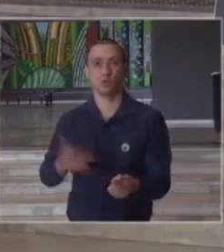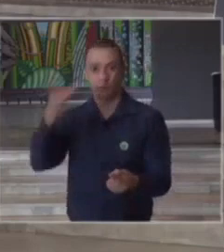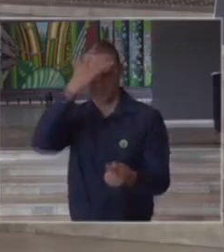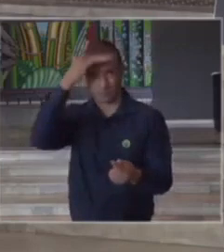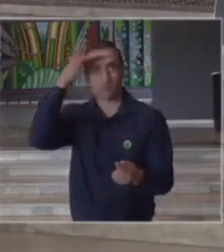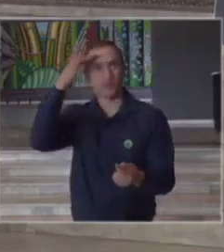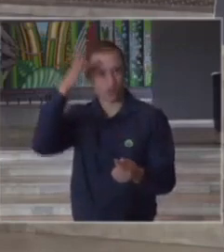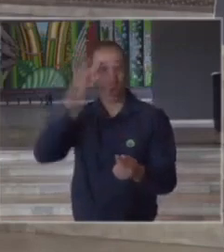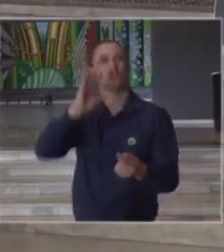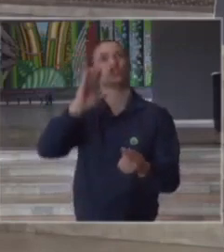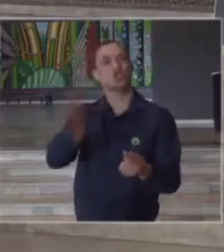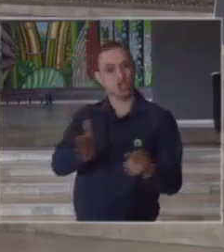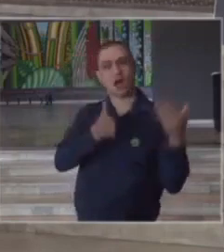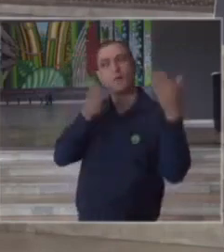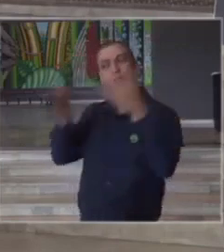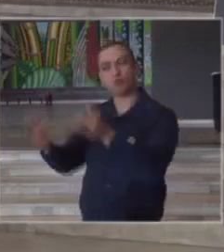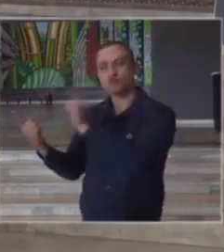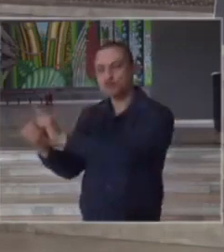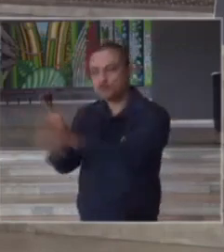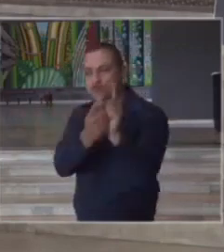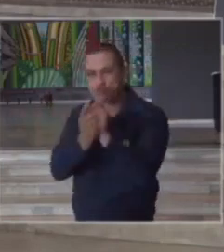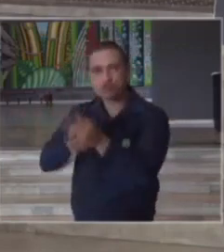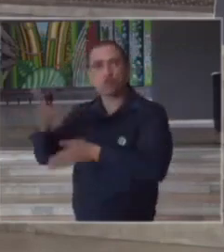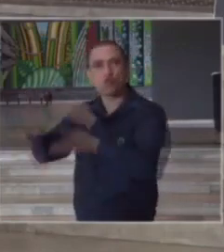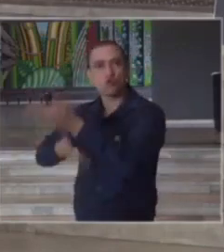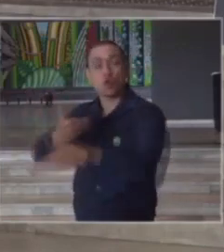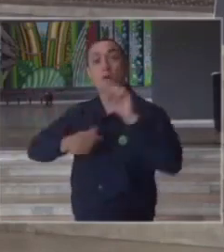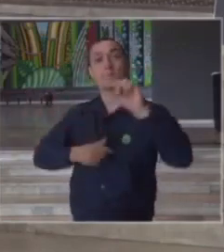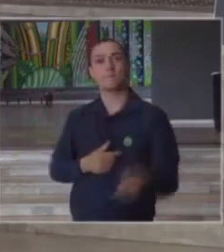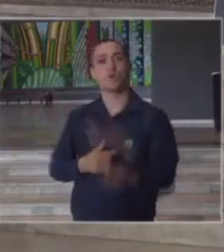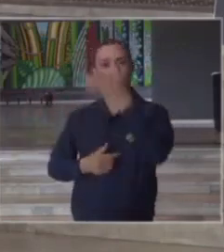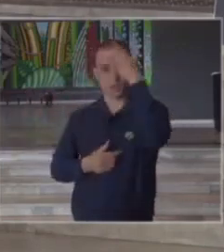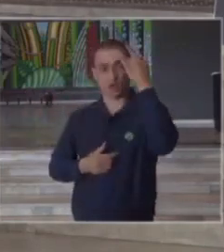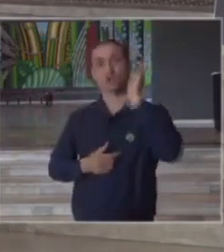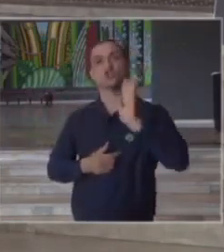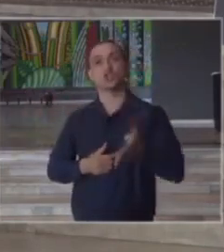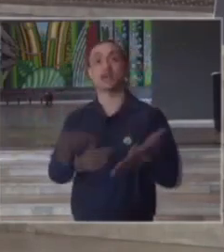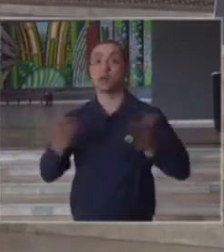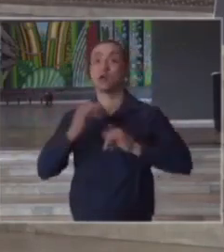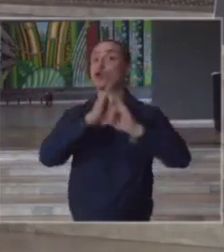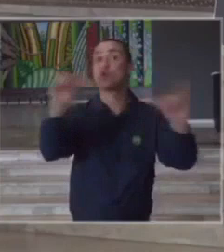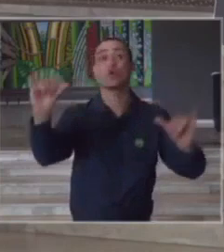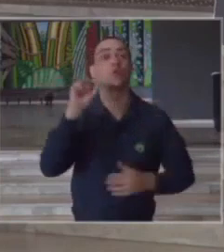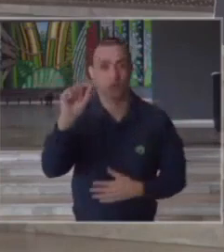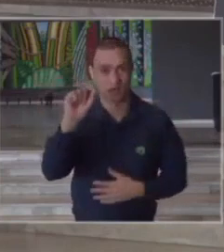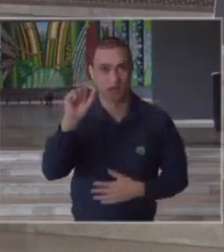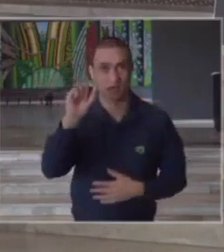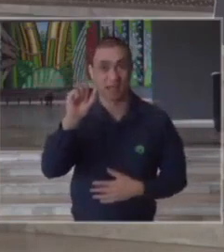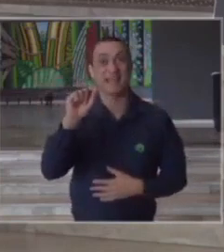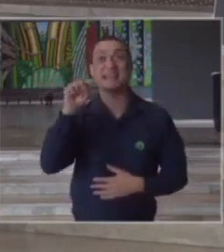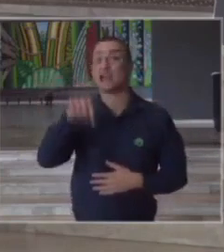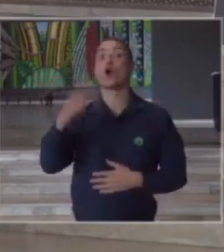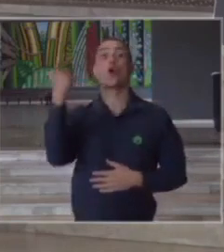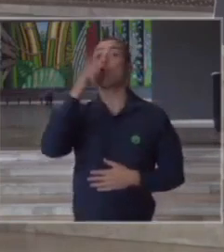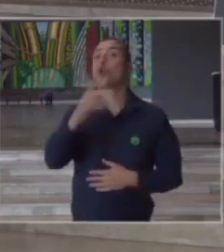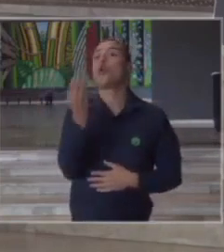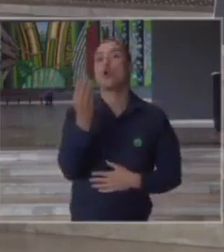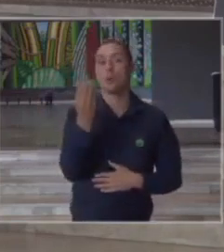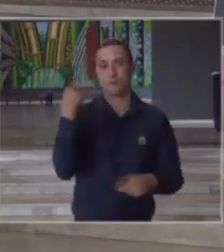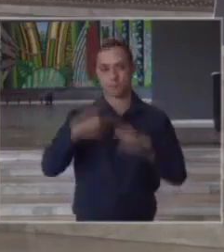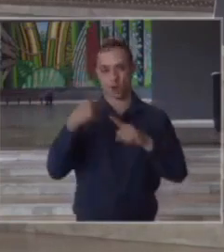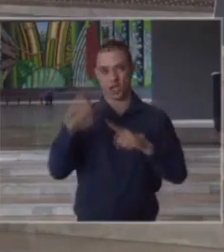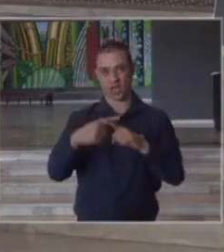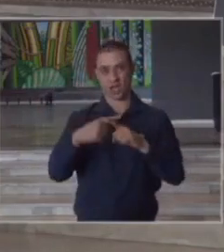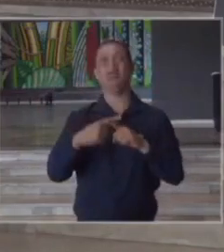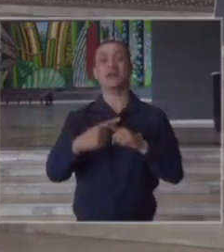foram acolhidos e atendidos e aqui um alerta isso só foi possível porque